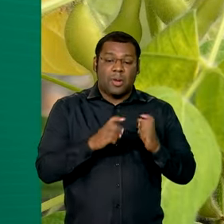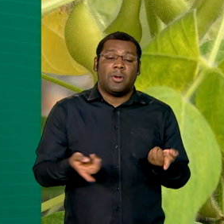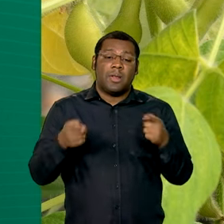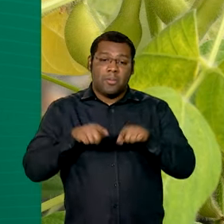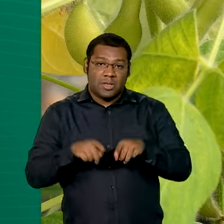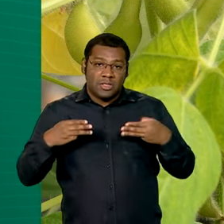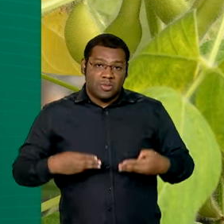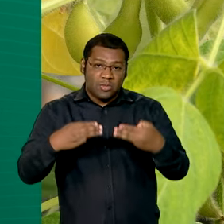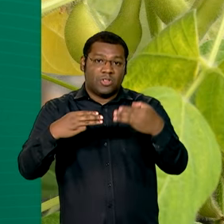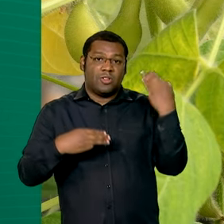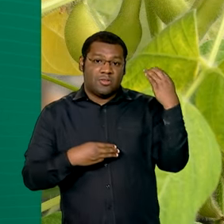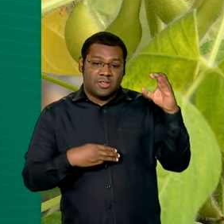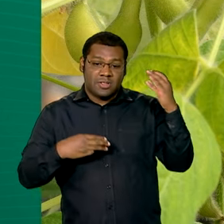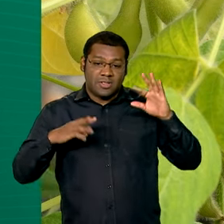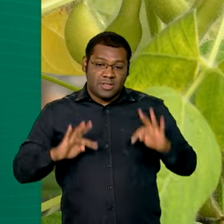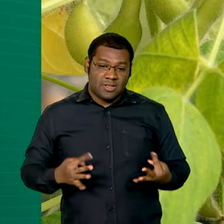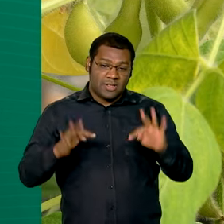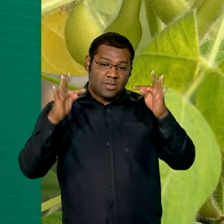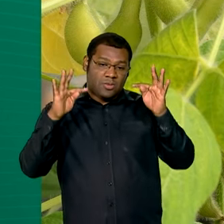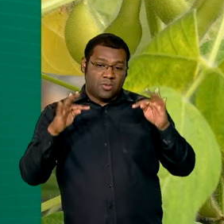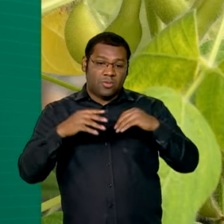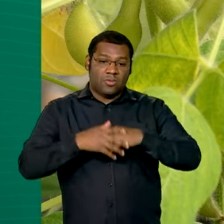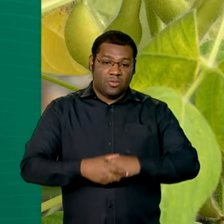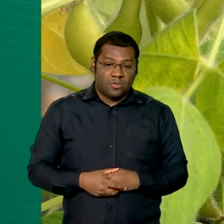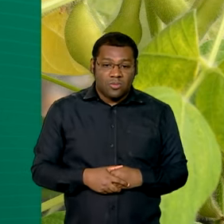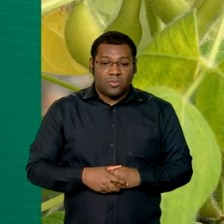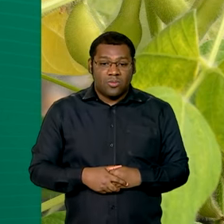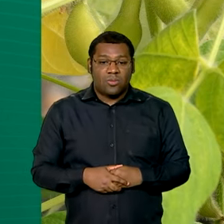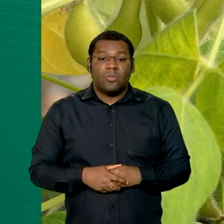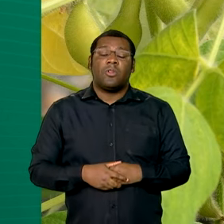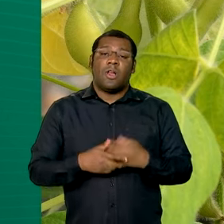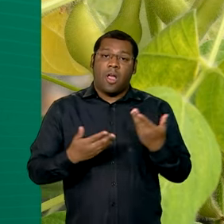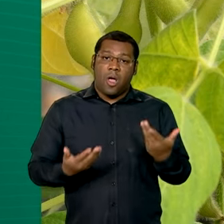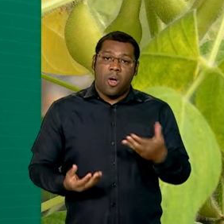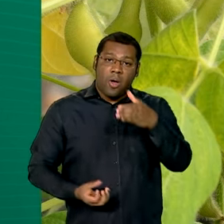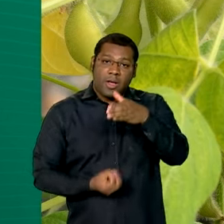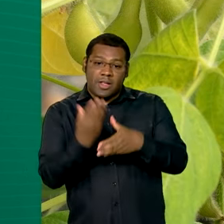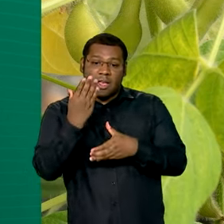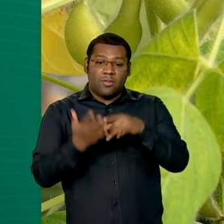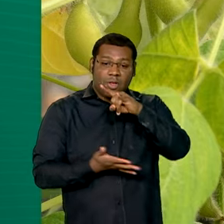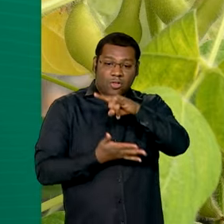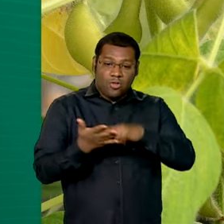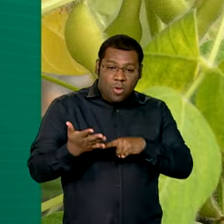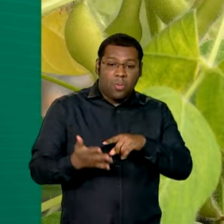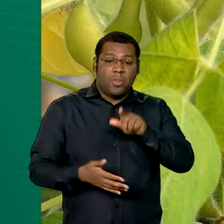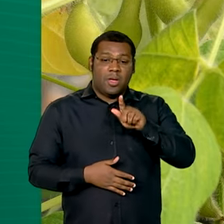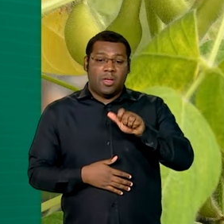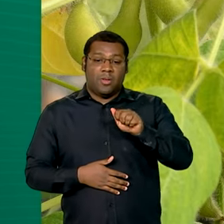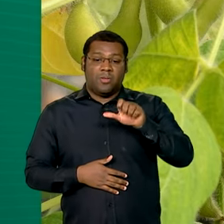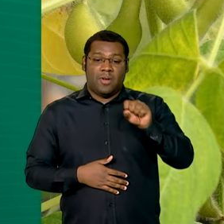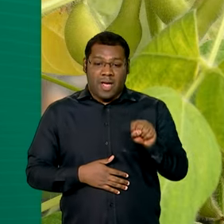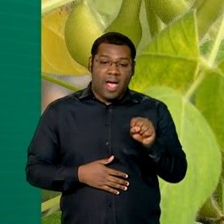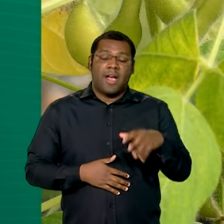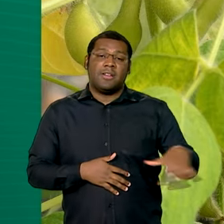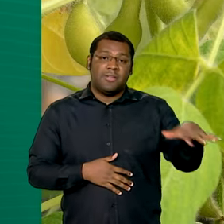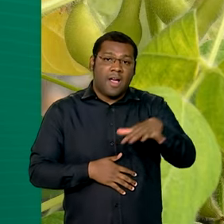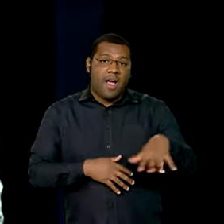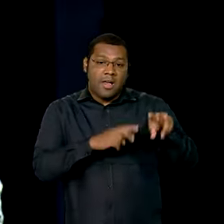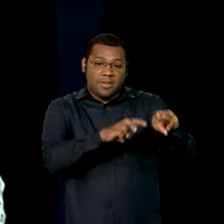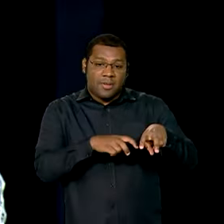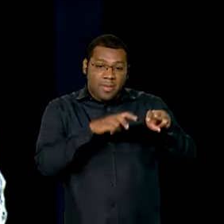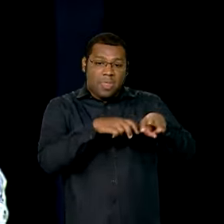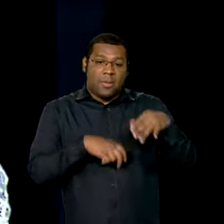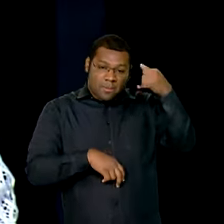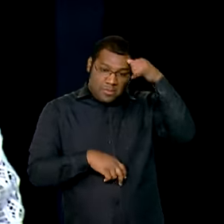Ciência, Tecnologia e Inovação para a melhoria do inventário nacional de gases de efeito estufa para o setor agropecuário.